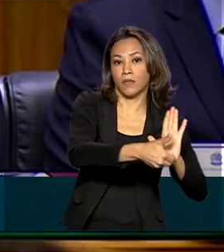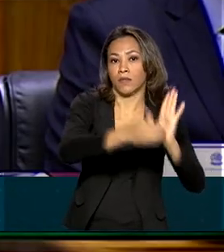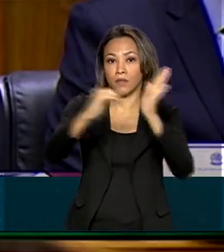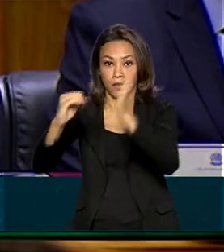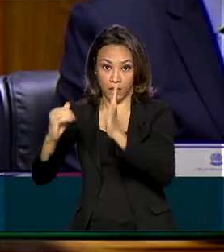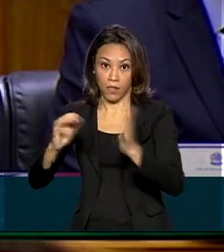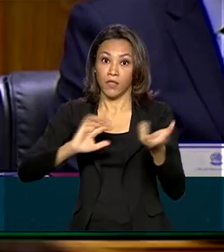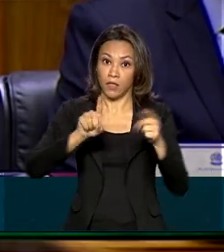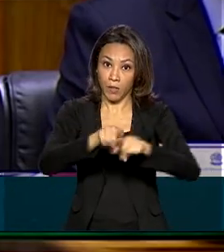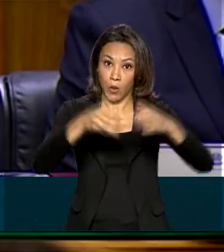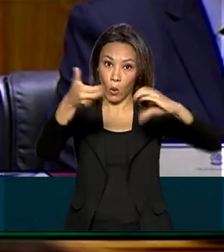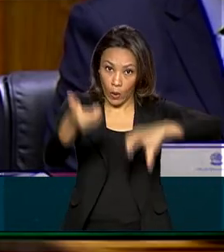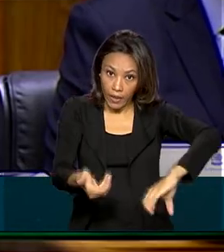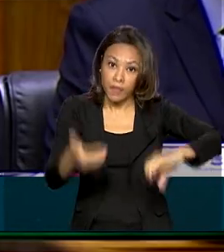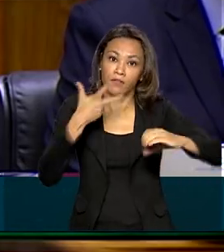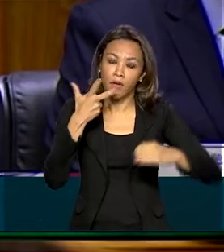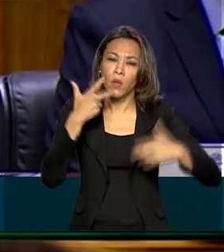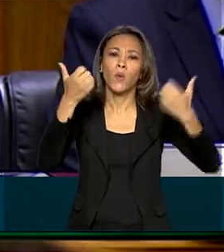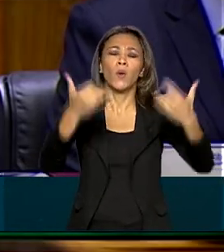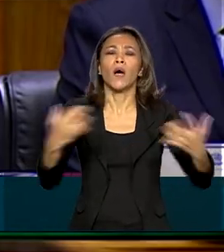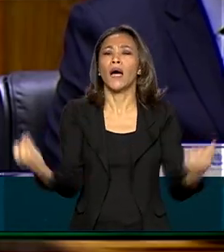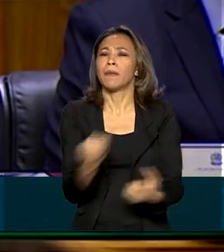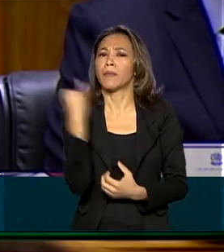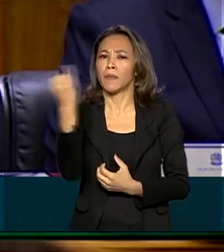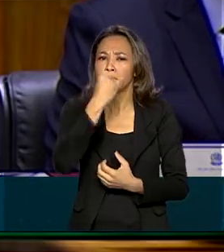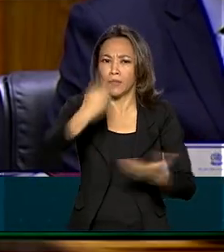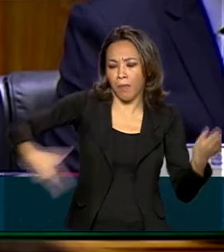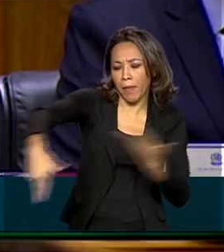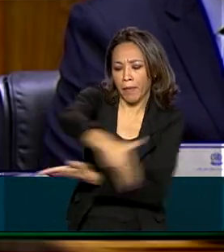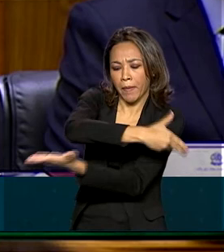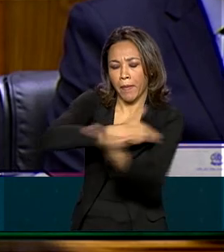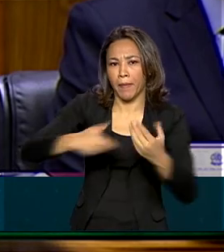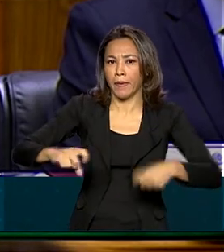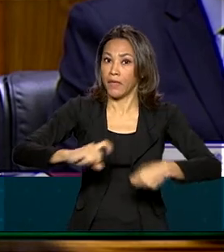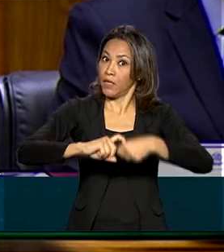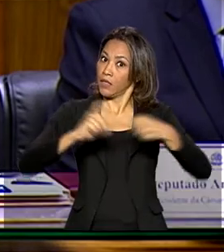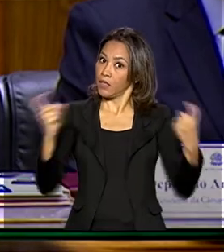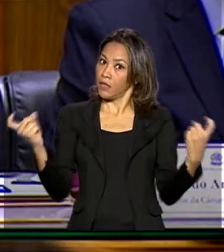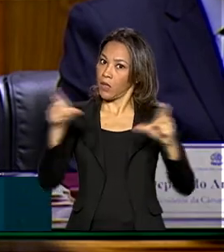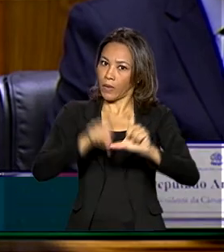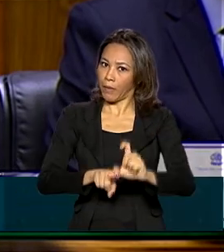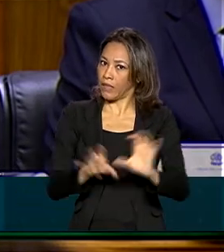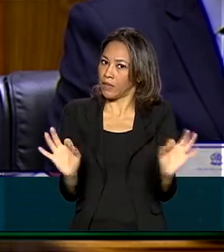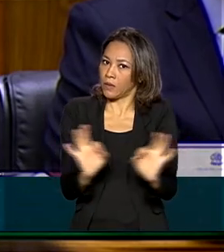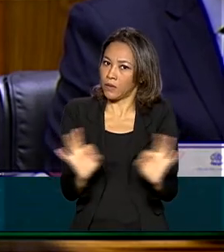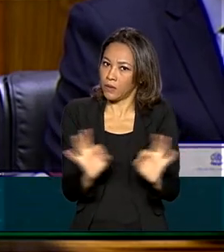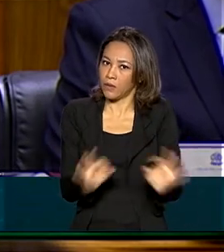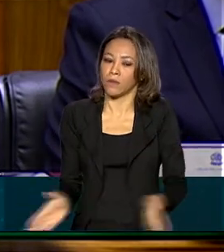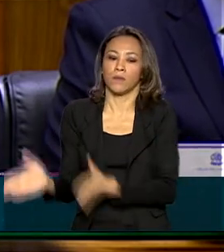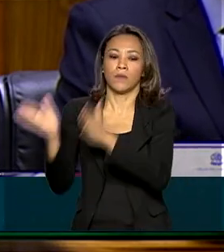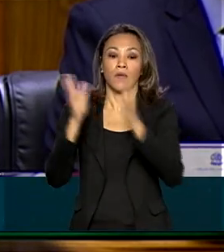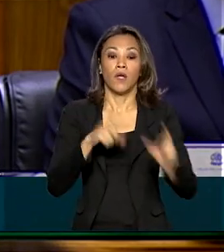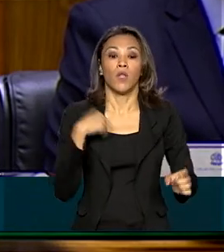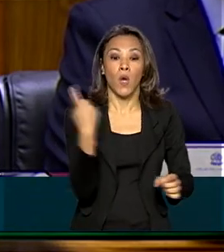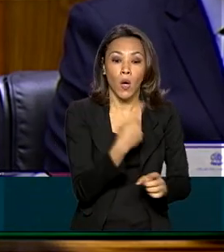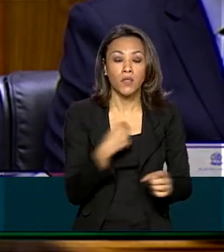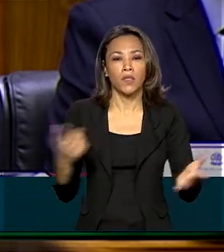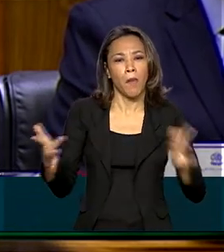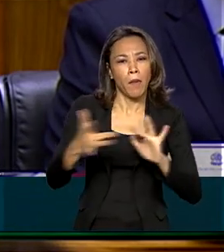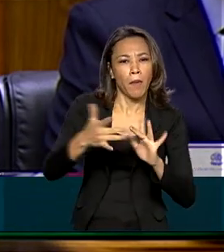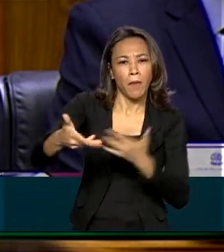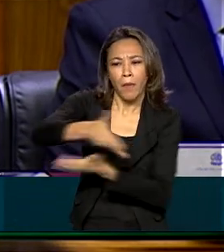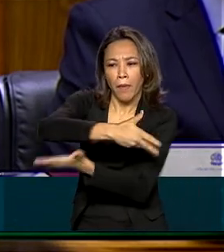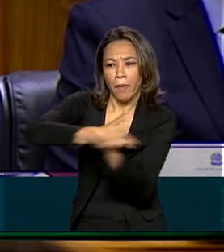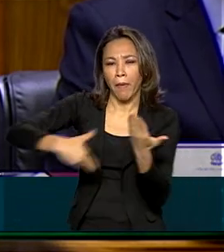importância da harmonia e independência entre os poderes. Não podemos defender a independência ou a harmonia ao sabor do